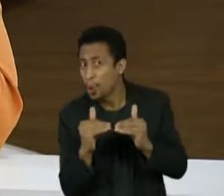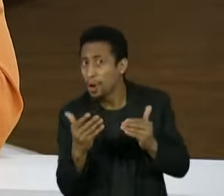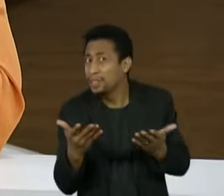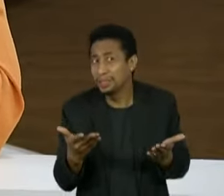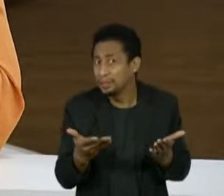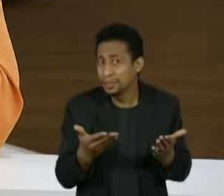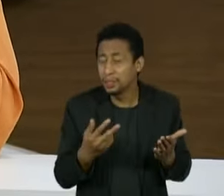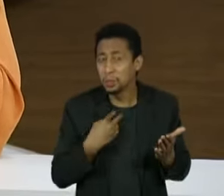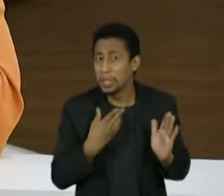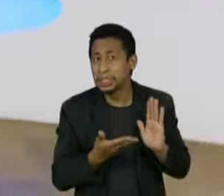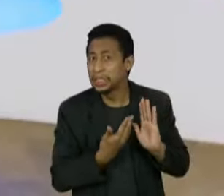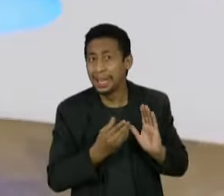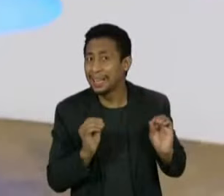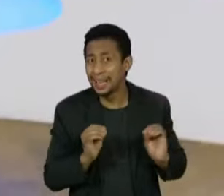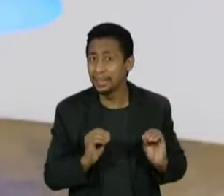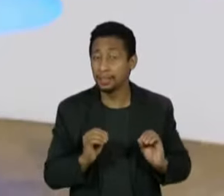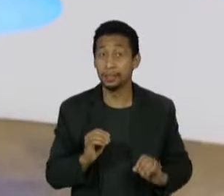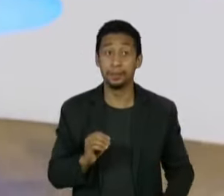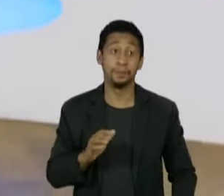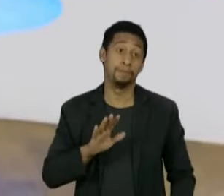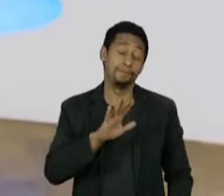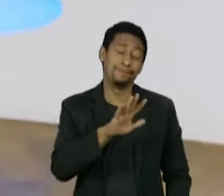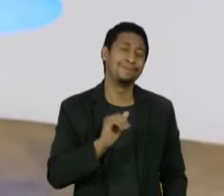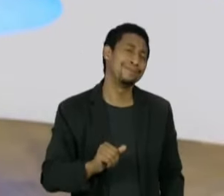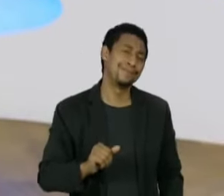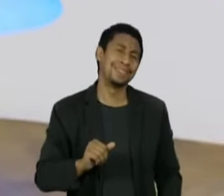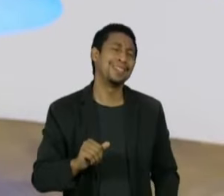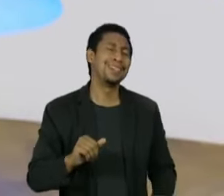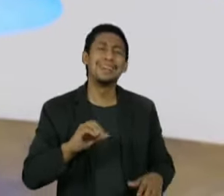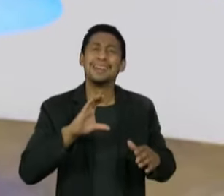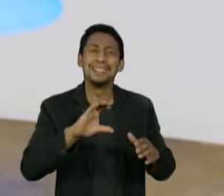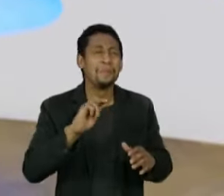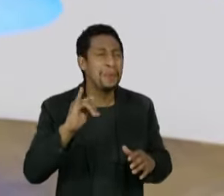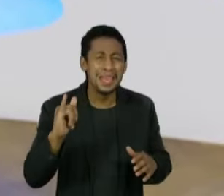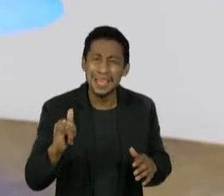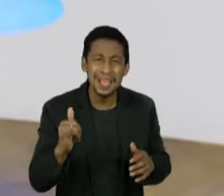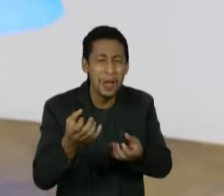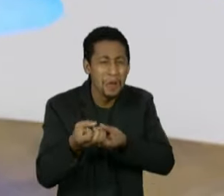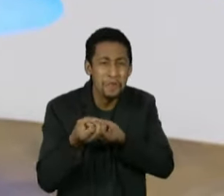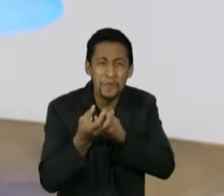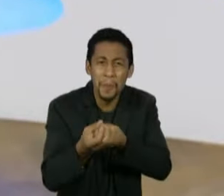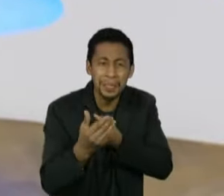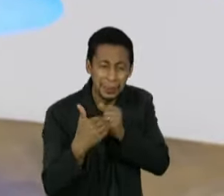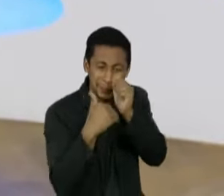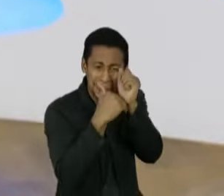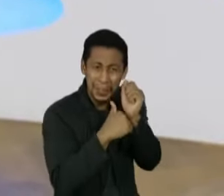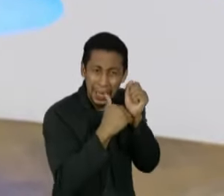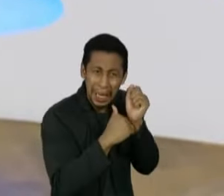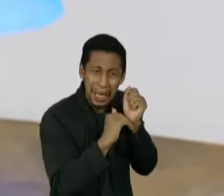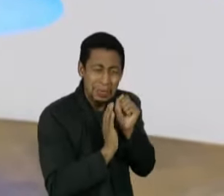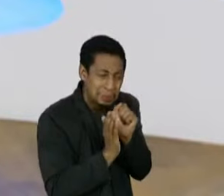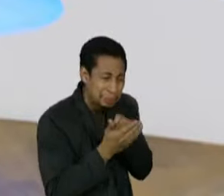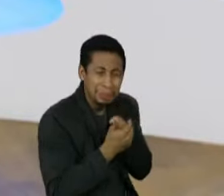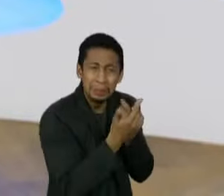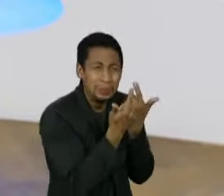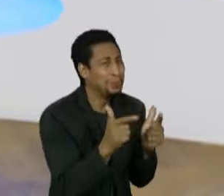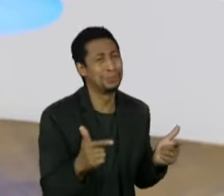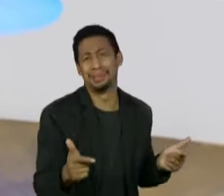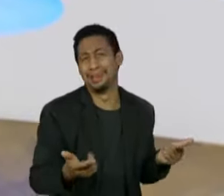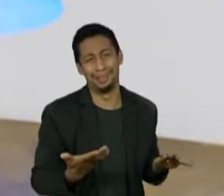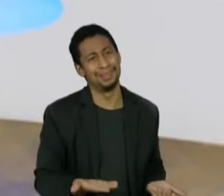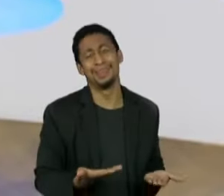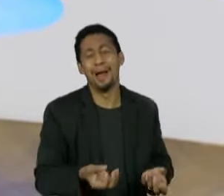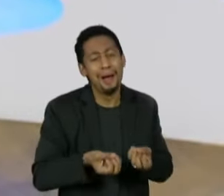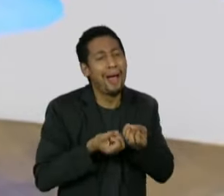não retirar informações? Não, tivemos vazamentos, Raquel, a CPI toda. A CPI vazou o tempo inteiro. E acho que muito mais por um